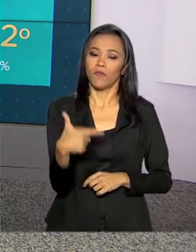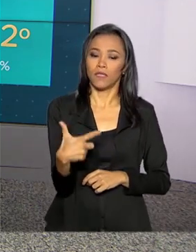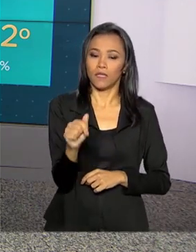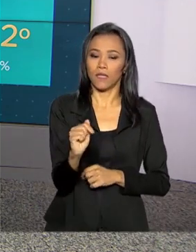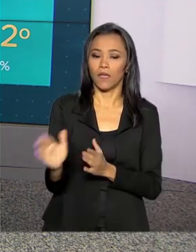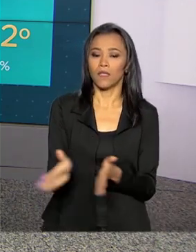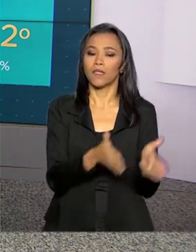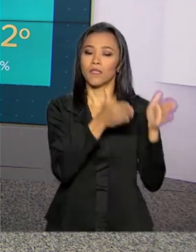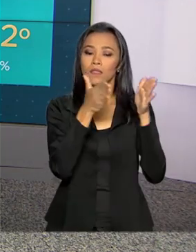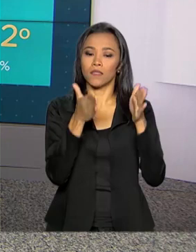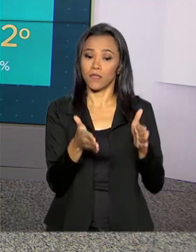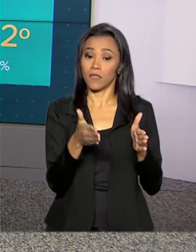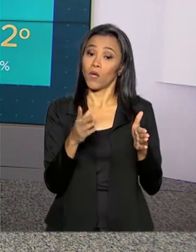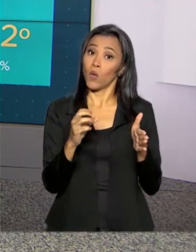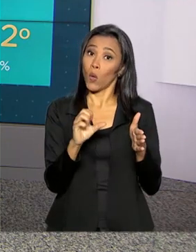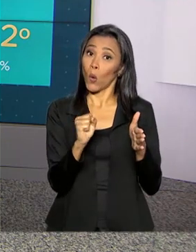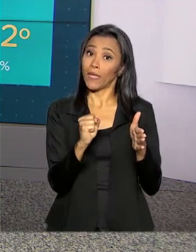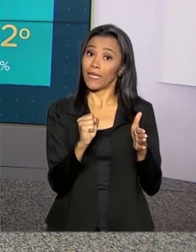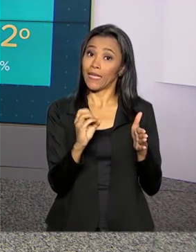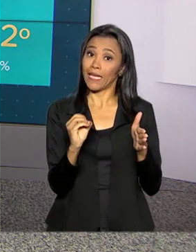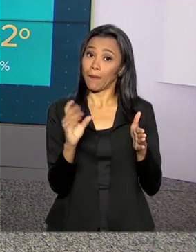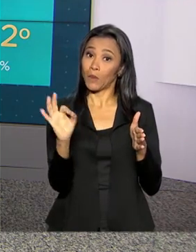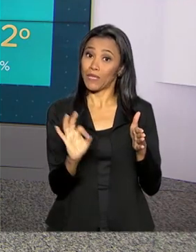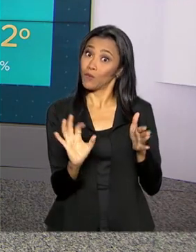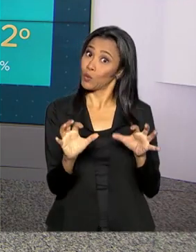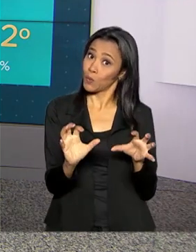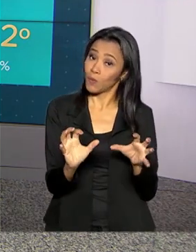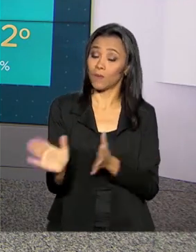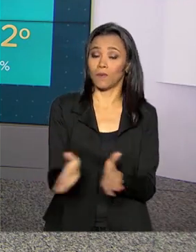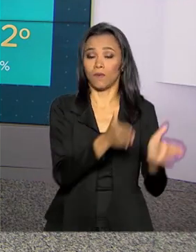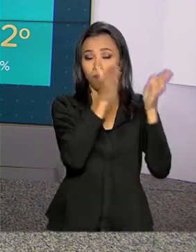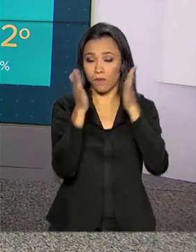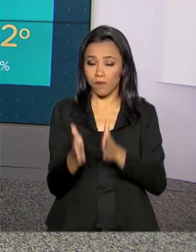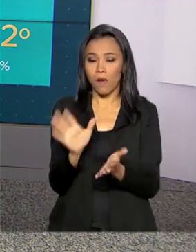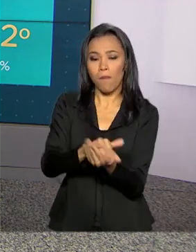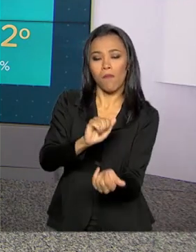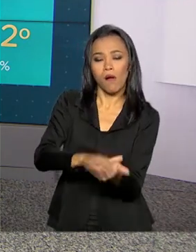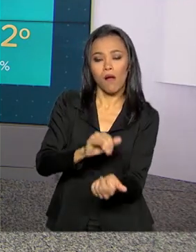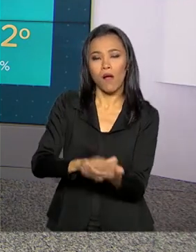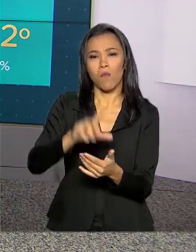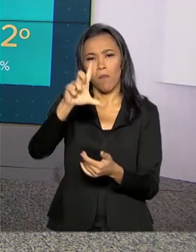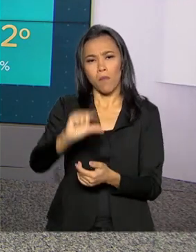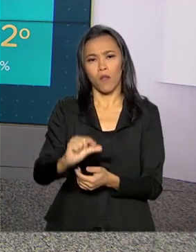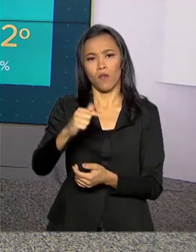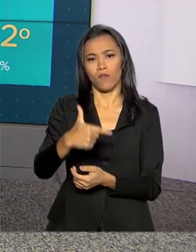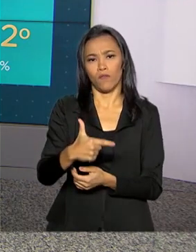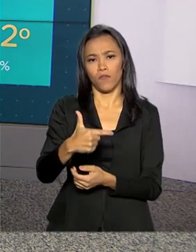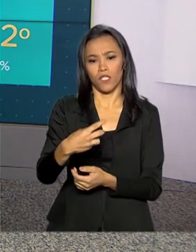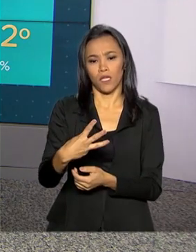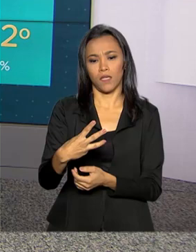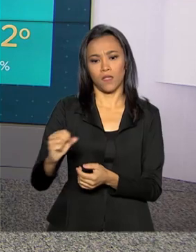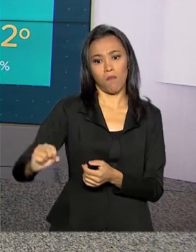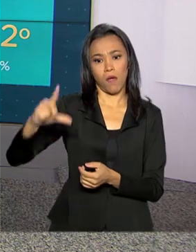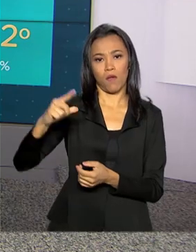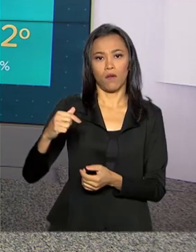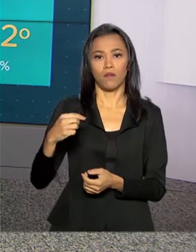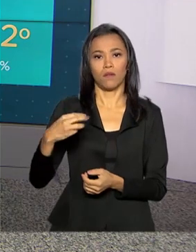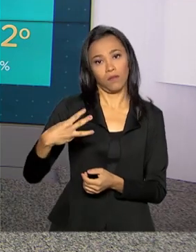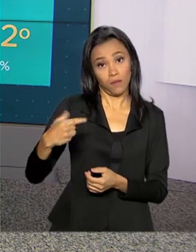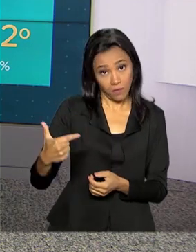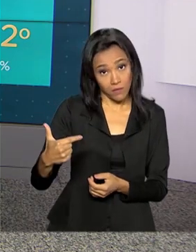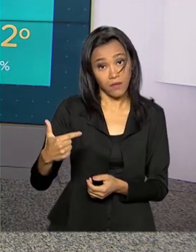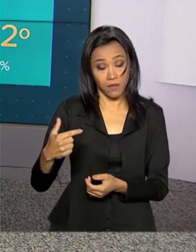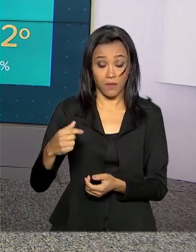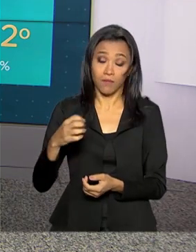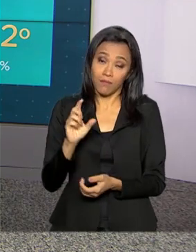27 graus, com 80% de possibilidade de chuva. Em Palmas, mínima de 23 e máxima de 32, com também